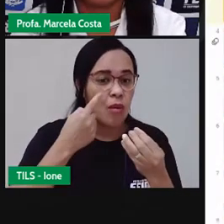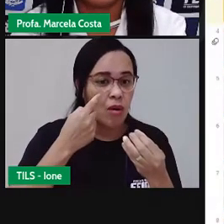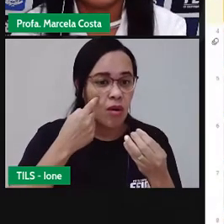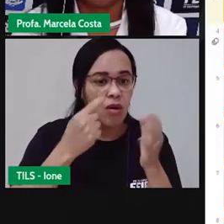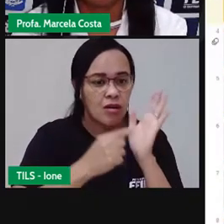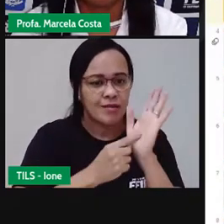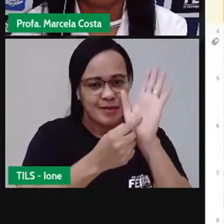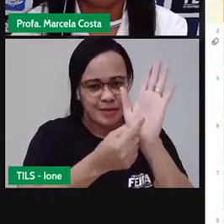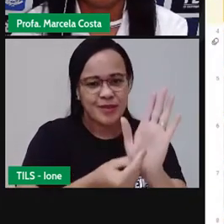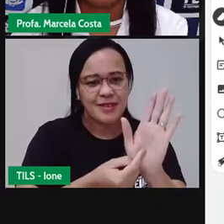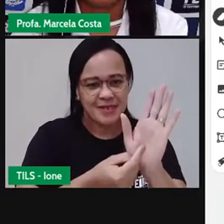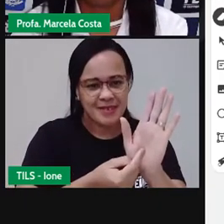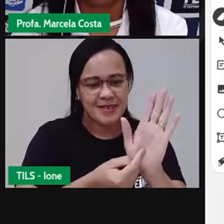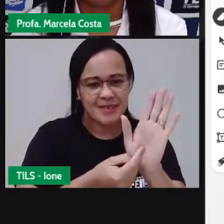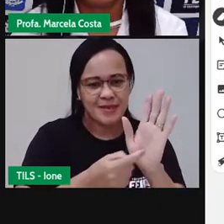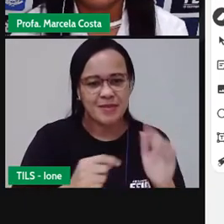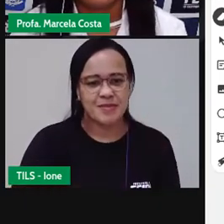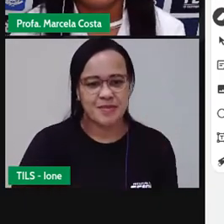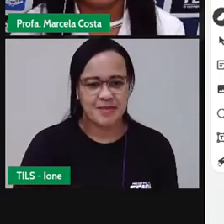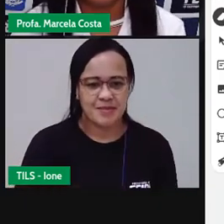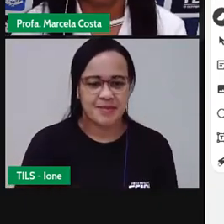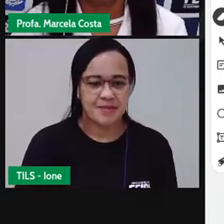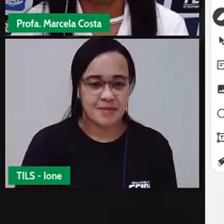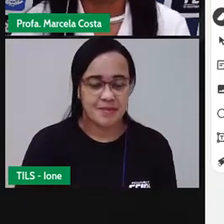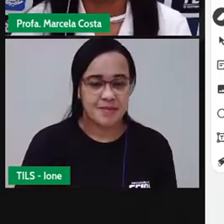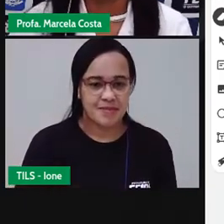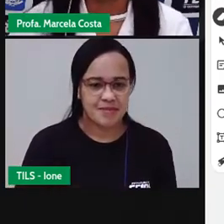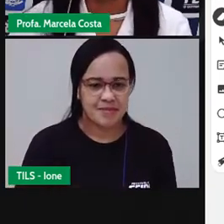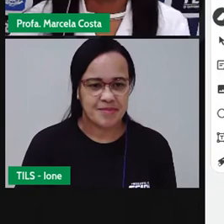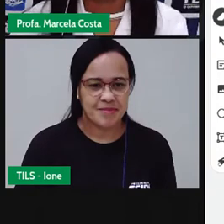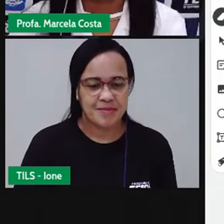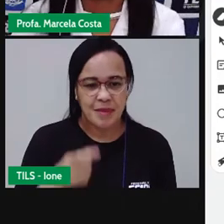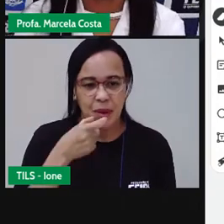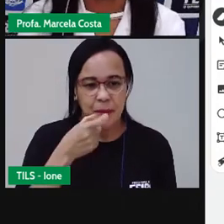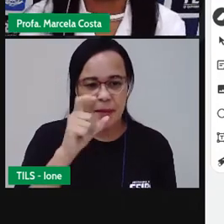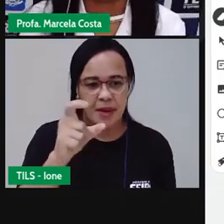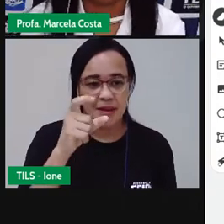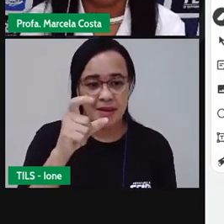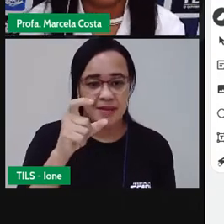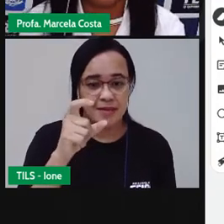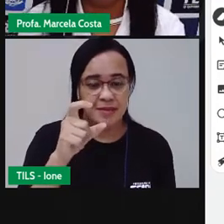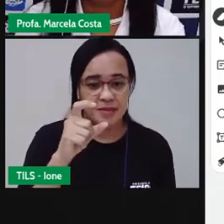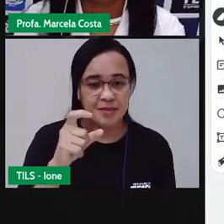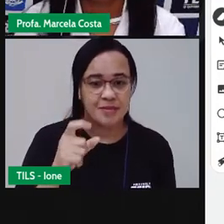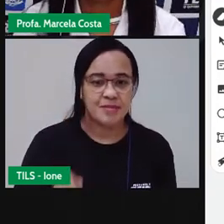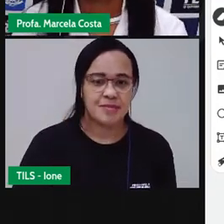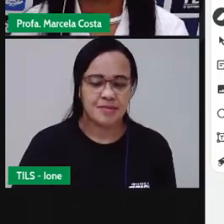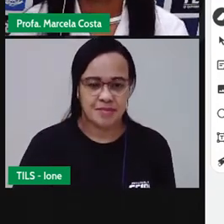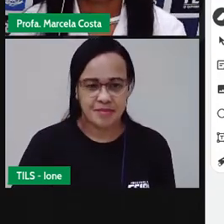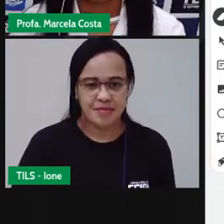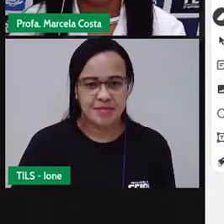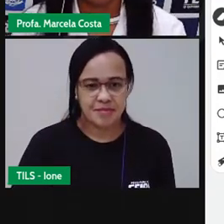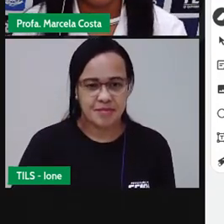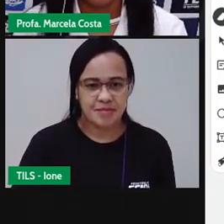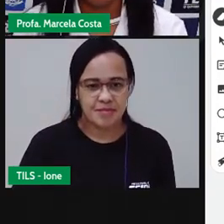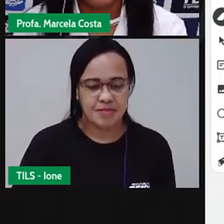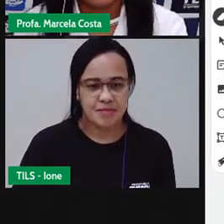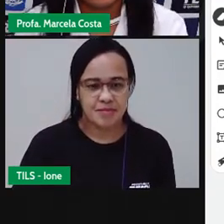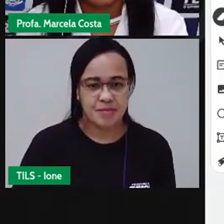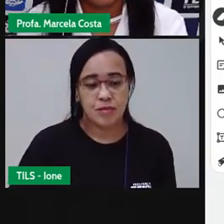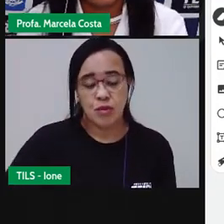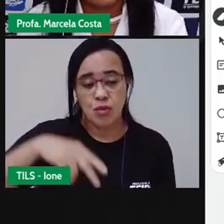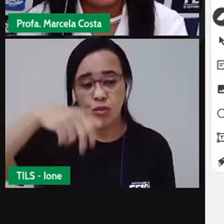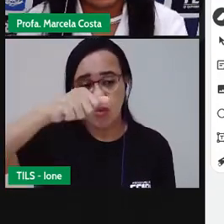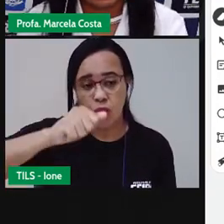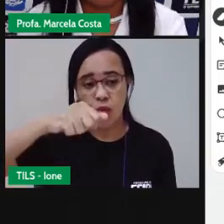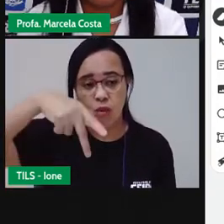palavras, tá? Então, vou mostrar aqui no aplicativo Jimboard. Como